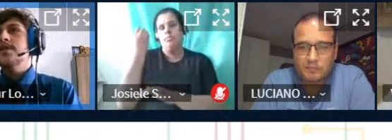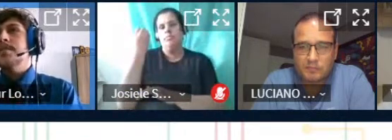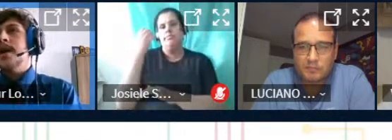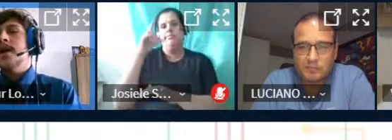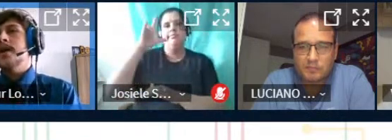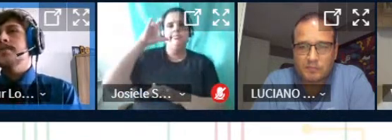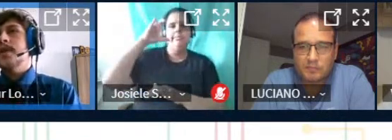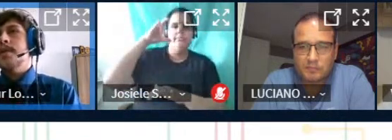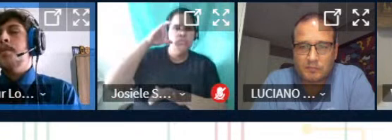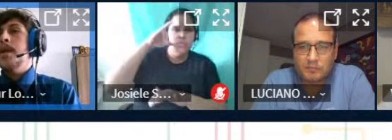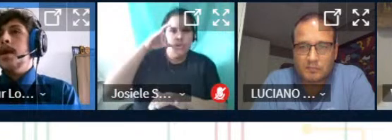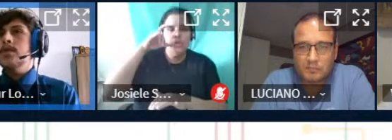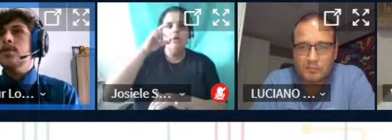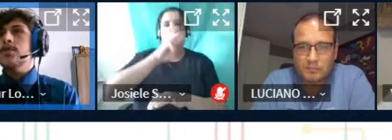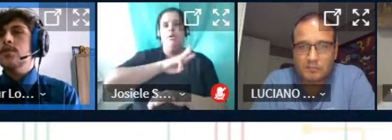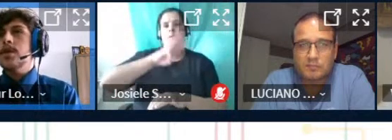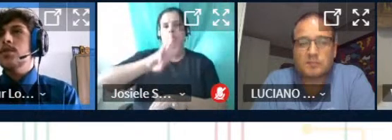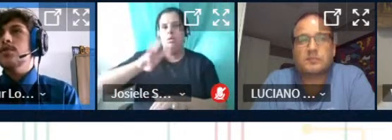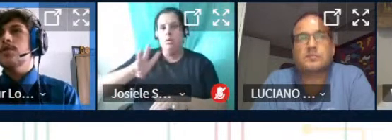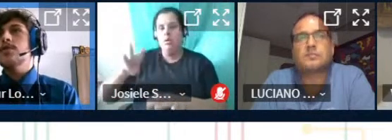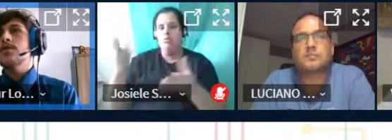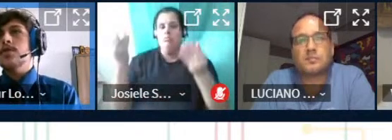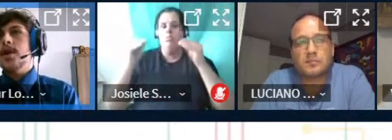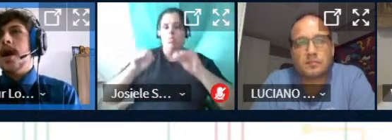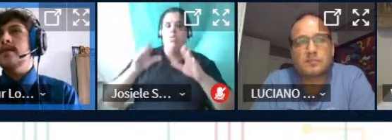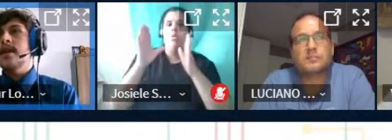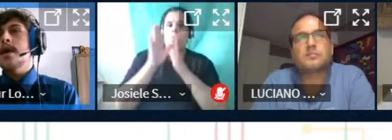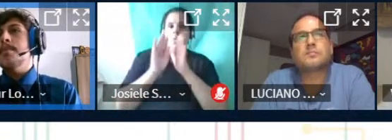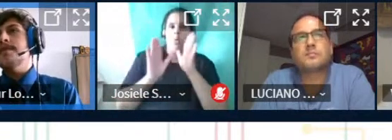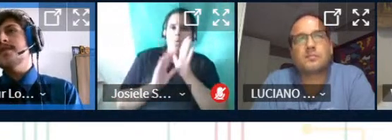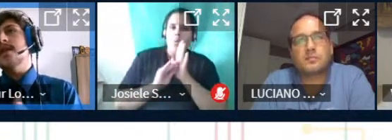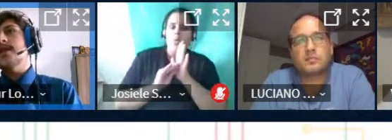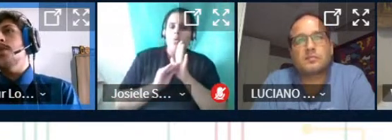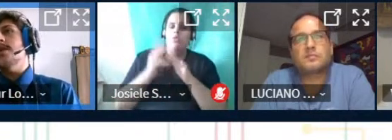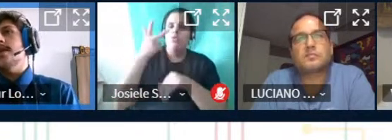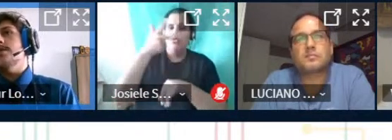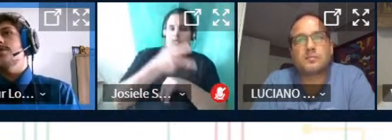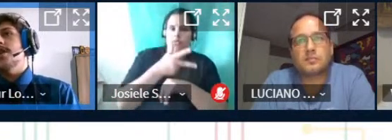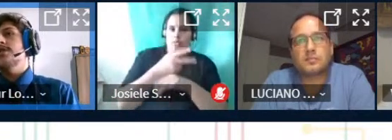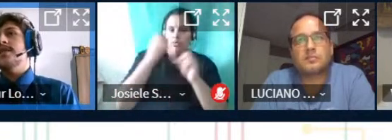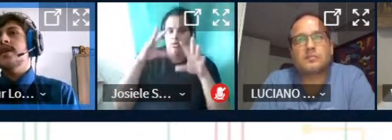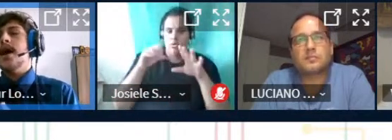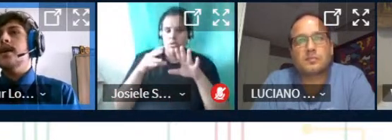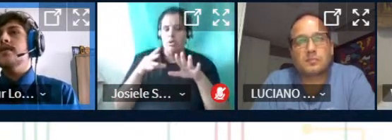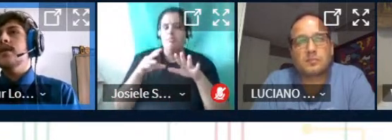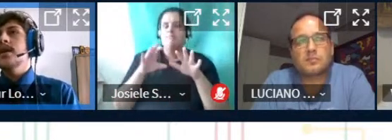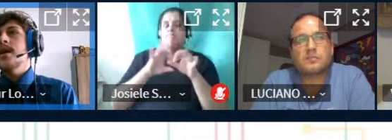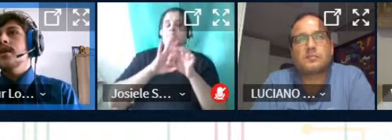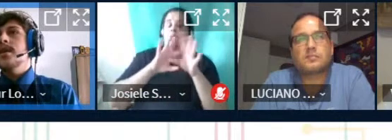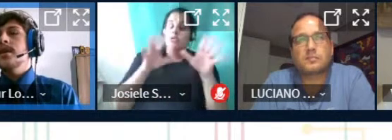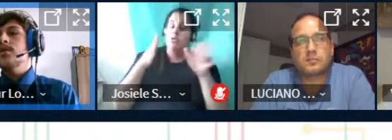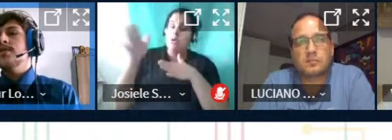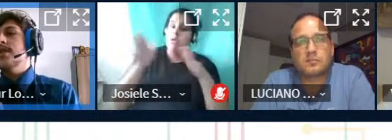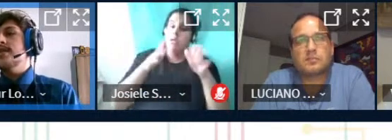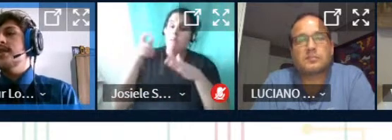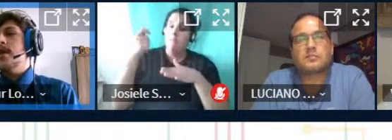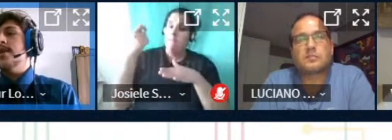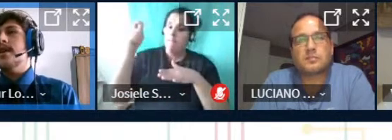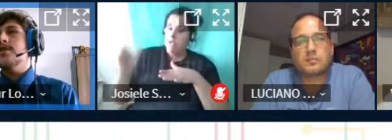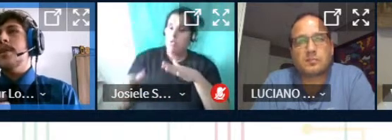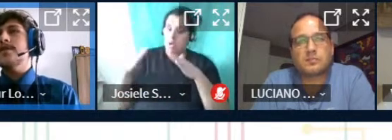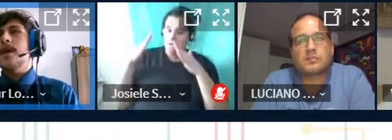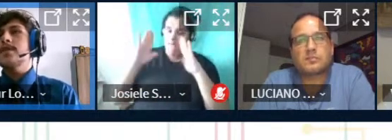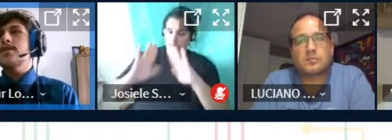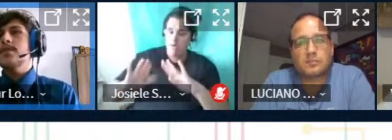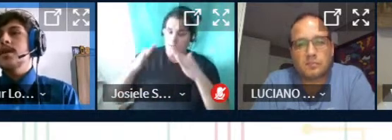site para publicar nossos conteúdos nossos tutoriais para facilitar o acesso de quem estivesse em casa que conseguisse